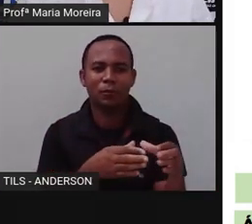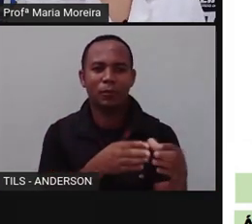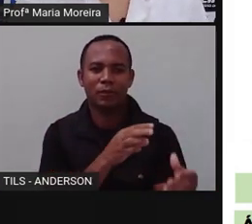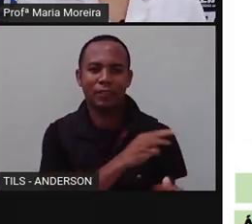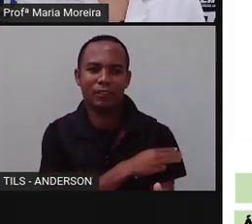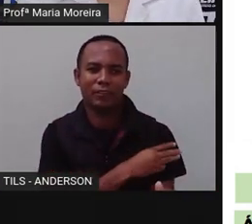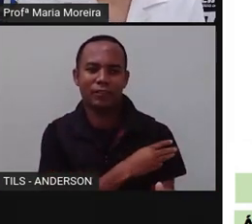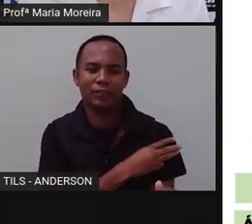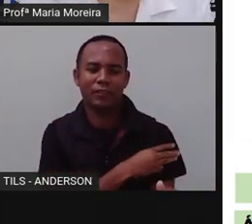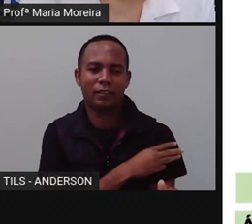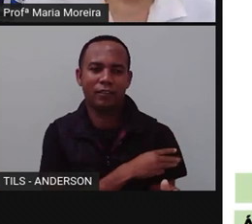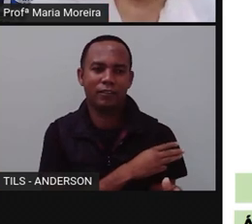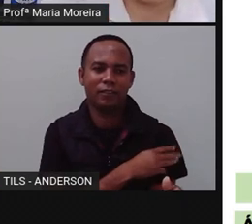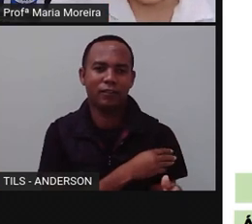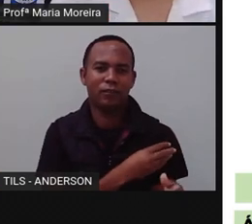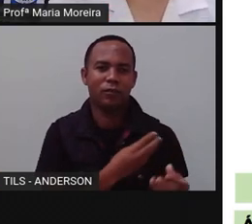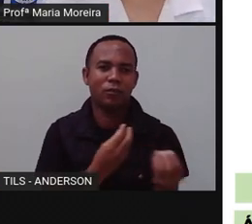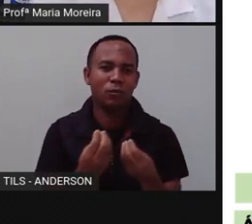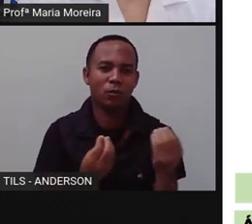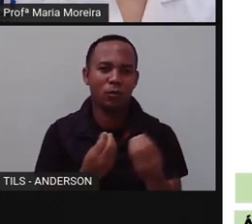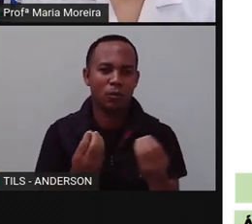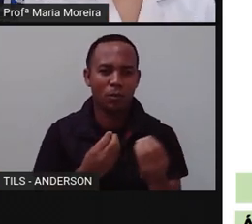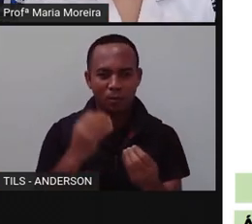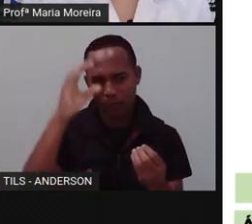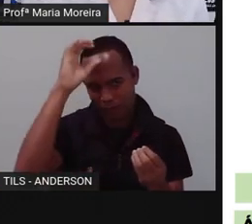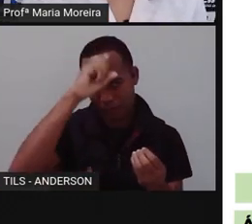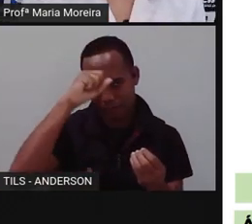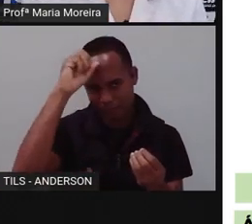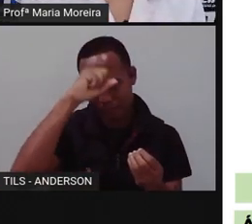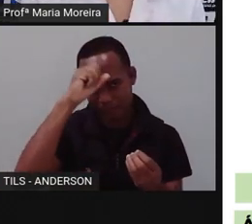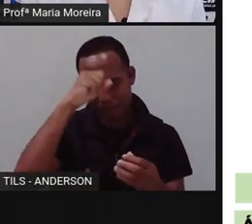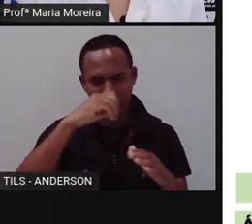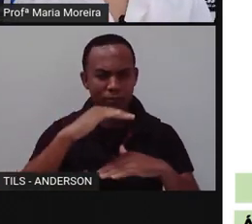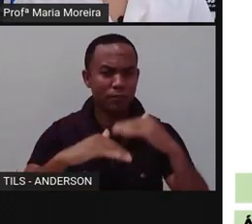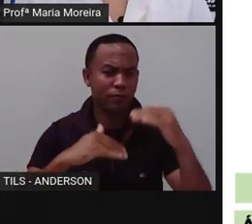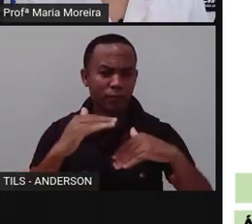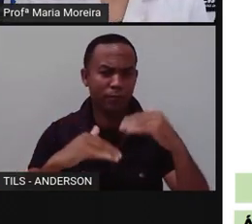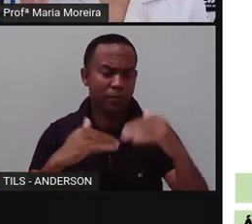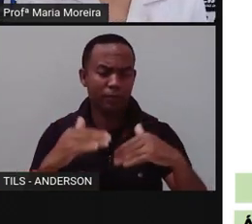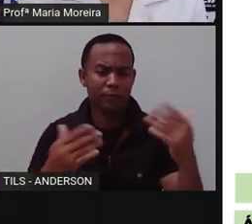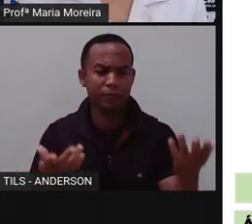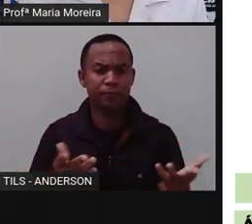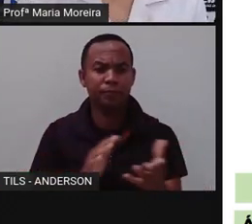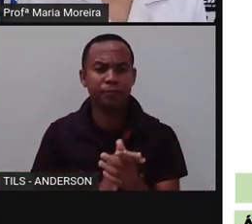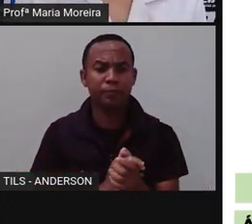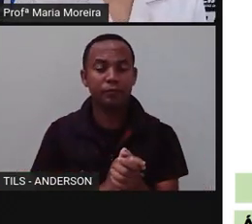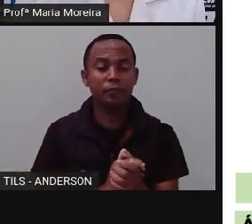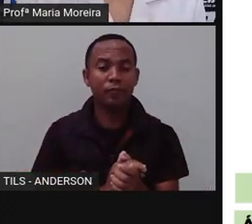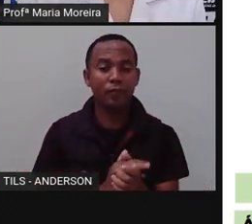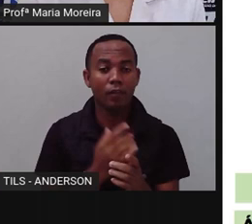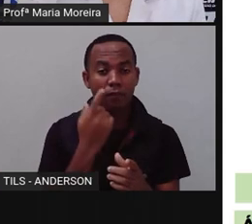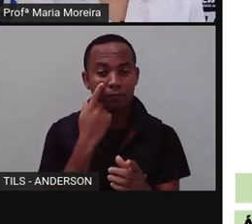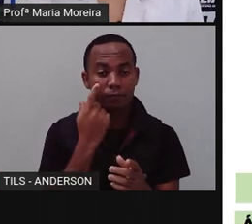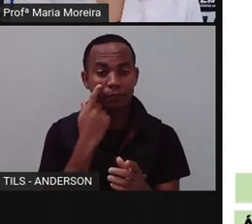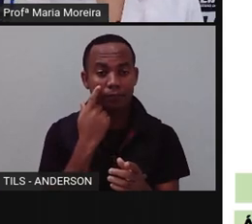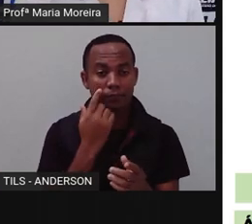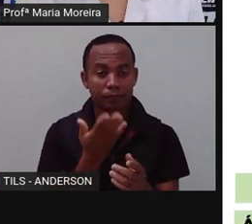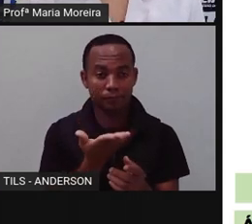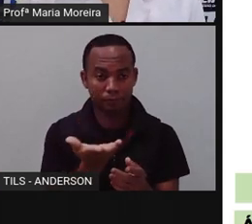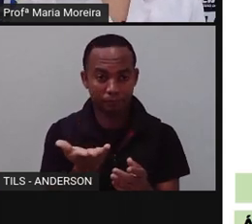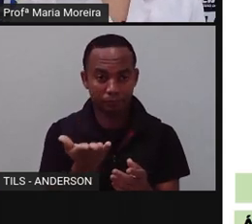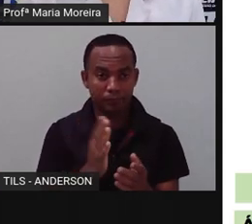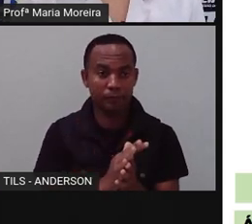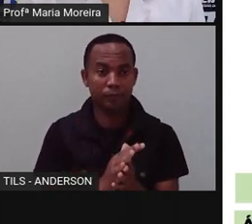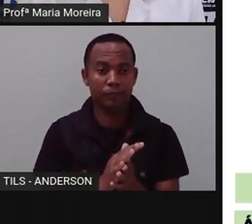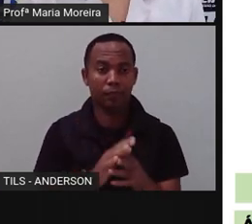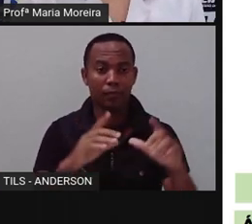né? E mais um momento de aprendizagem. Então, vamos lá! Bom, olha só essa imagem aí, né?